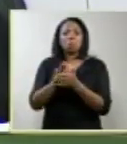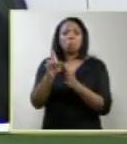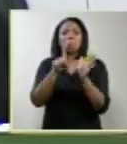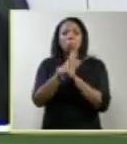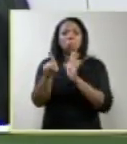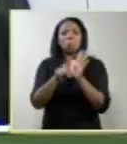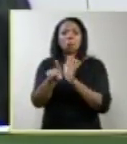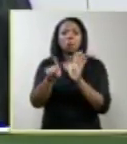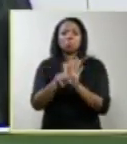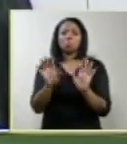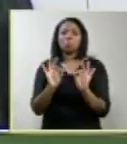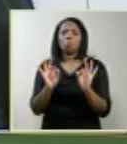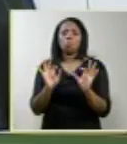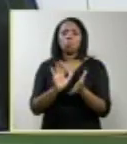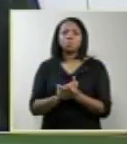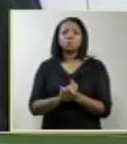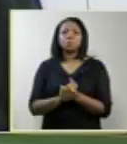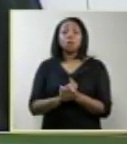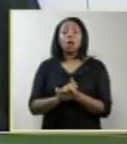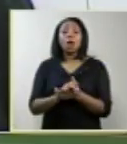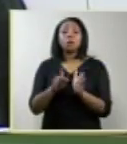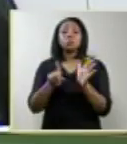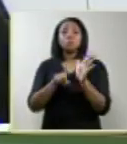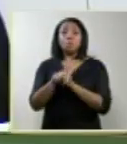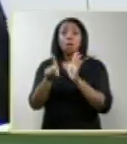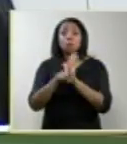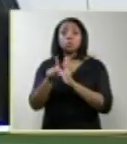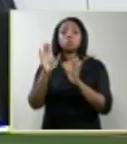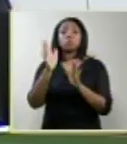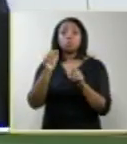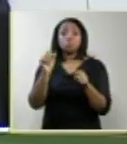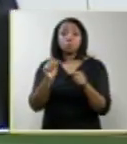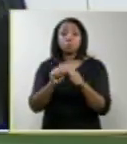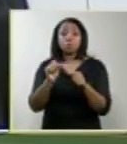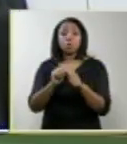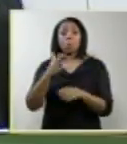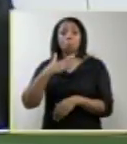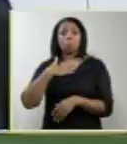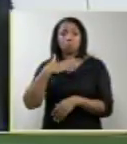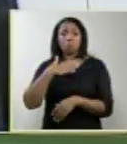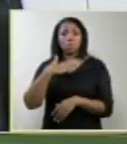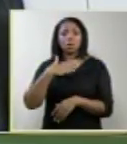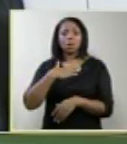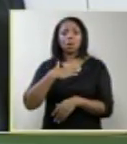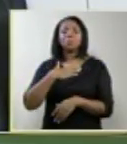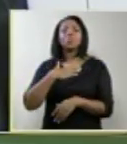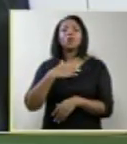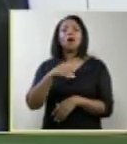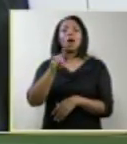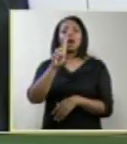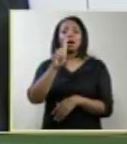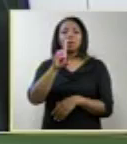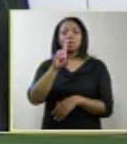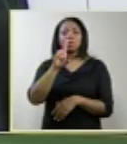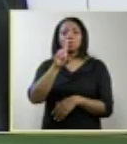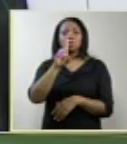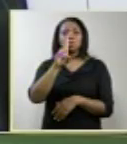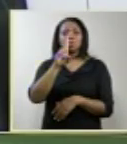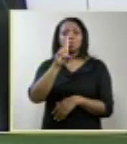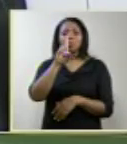As perguntas veiculadas por mim ao doutor Roberto Dávila,